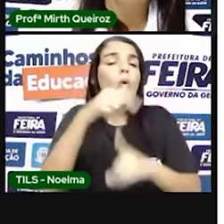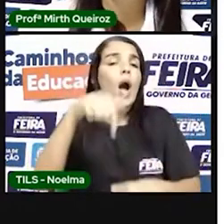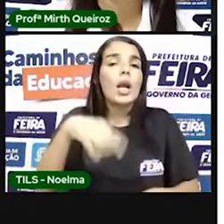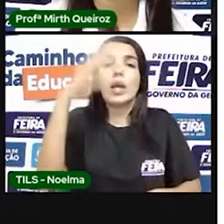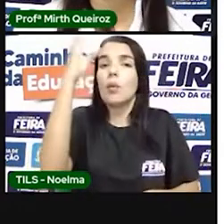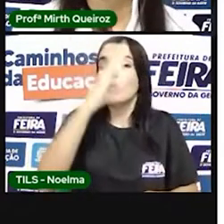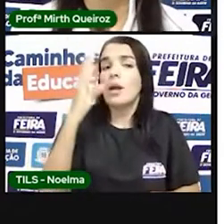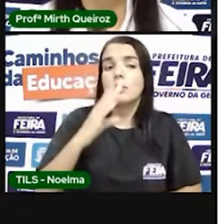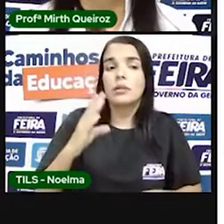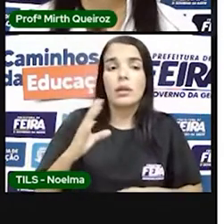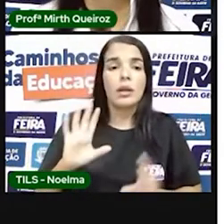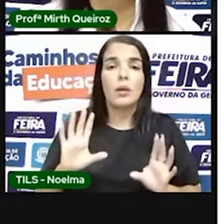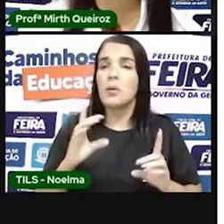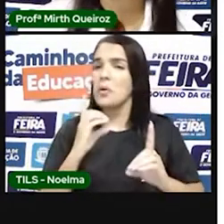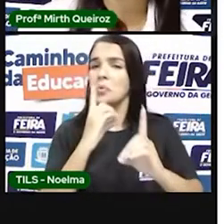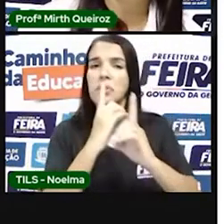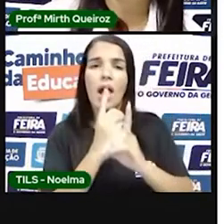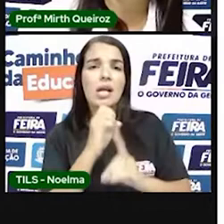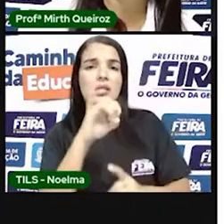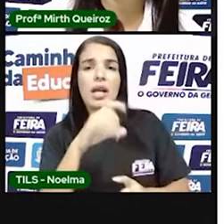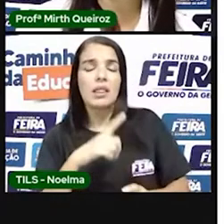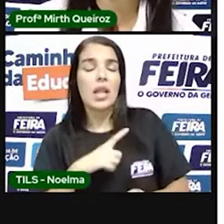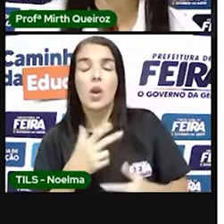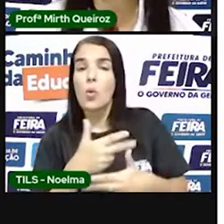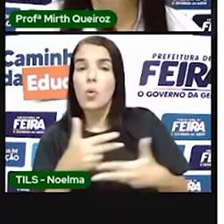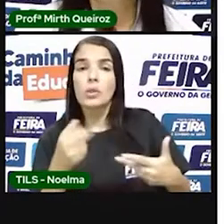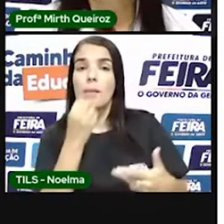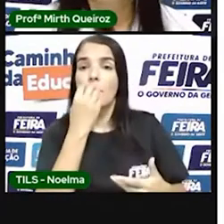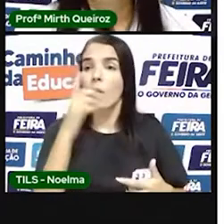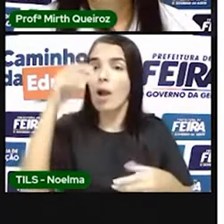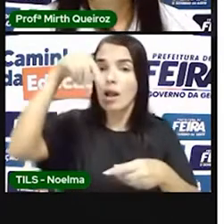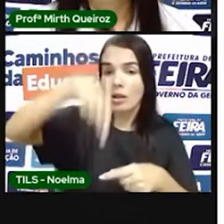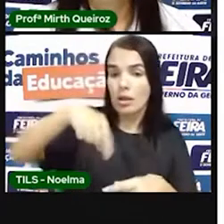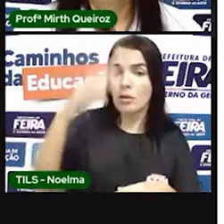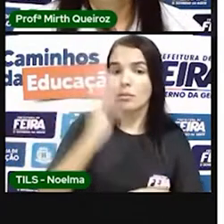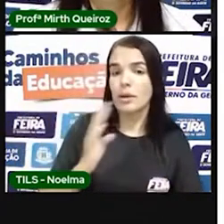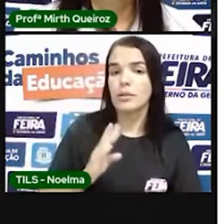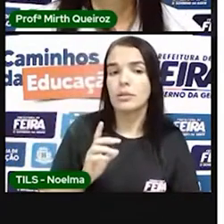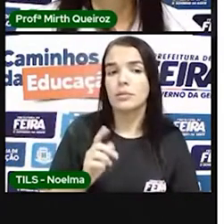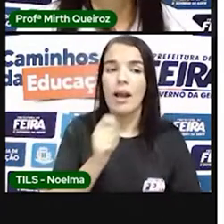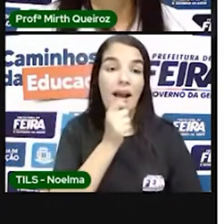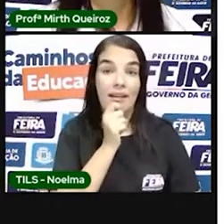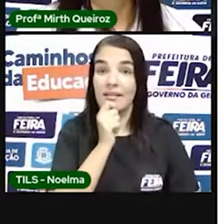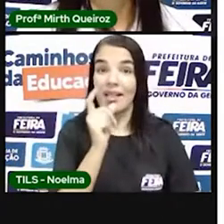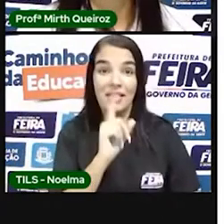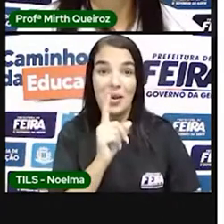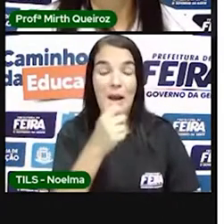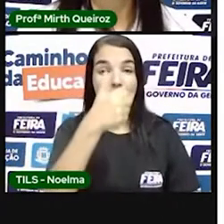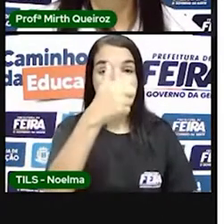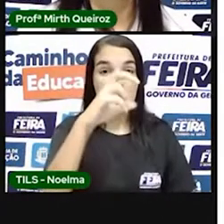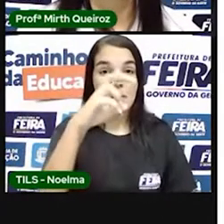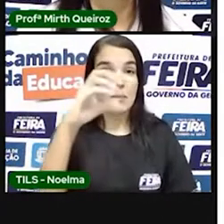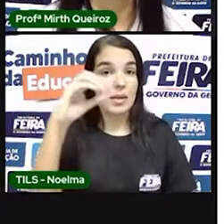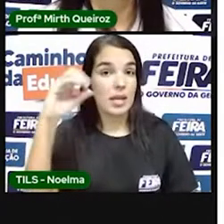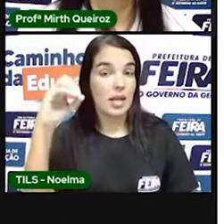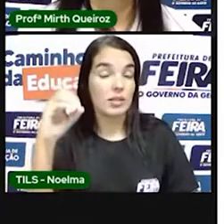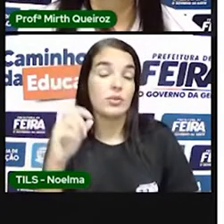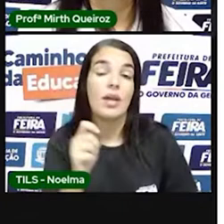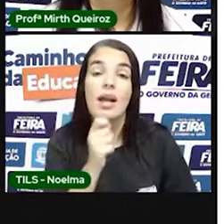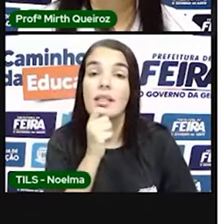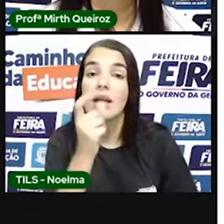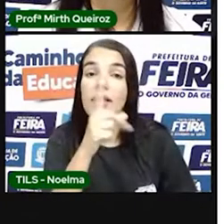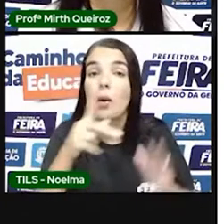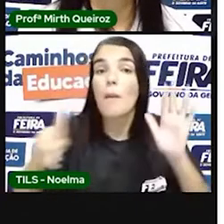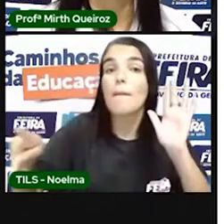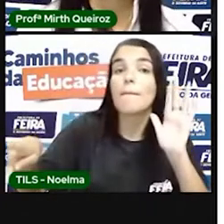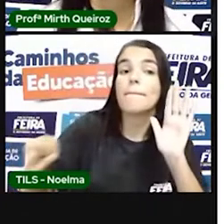especiarias, né? Trazendo as especiarias da Índia e investir nisso. E não sabiam se iria valer apenas explorar